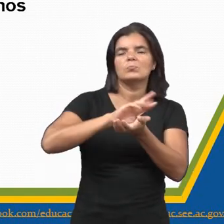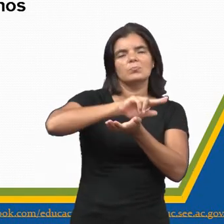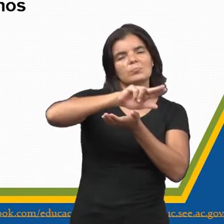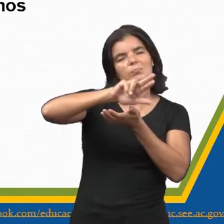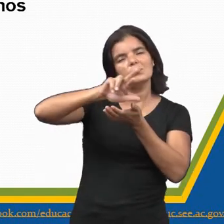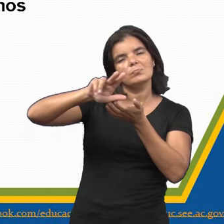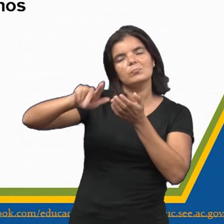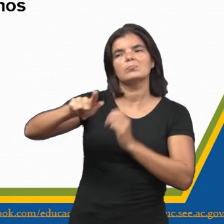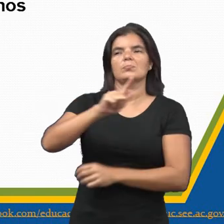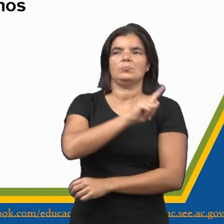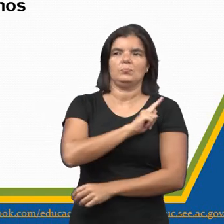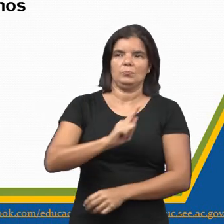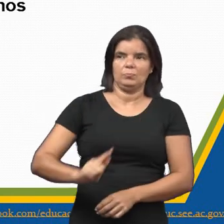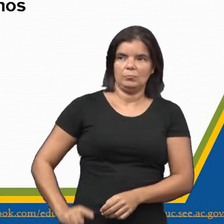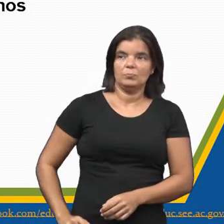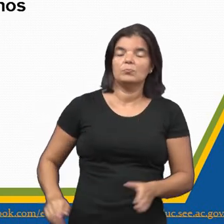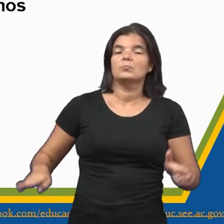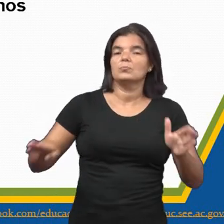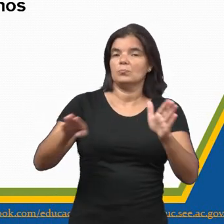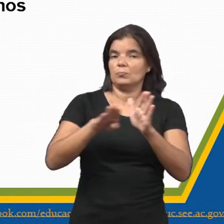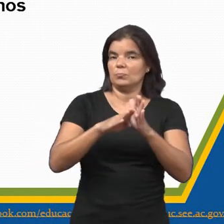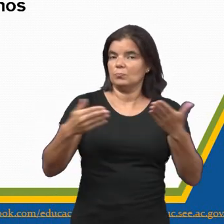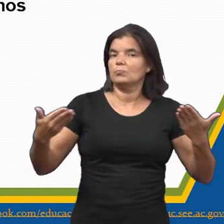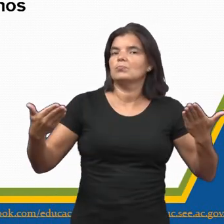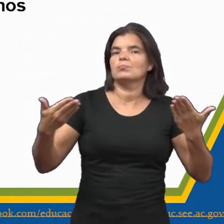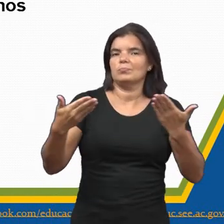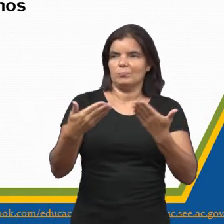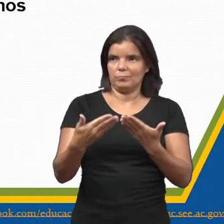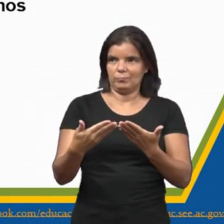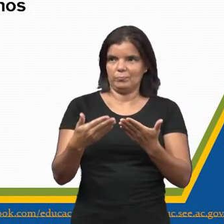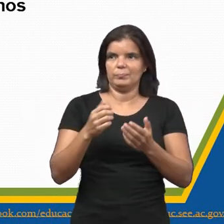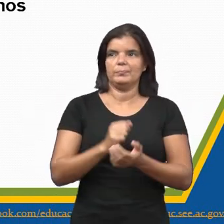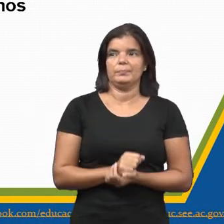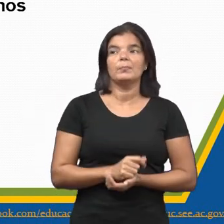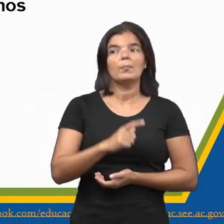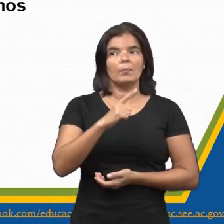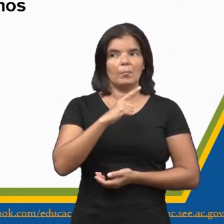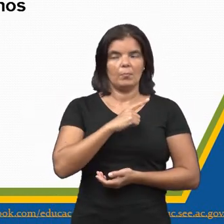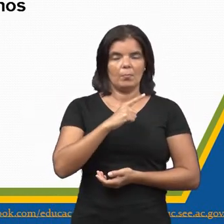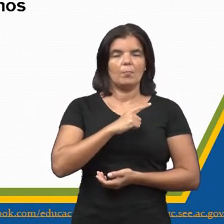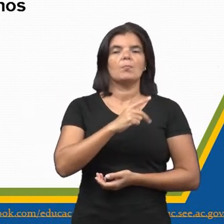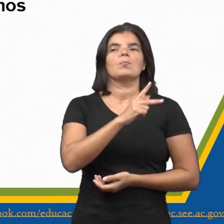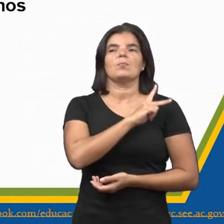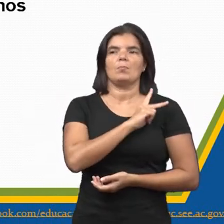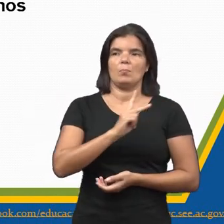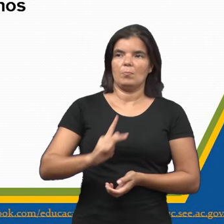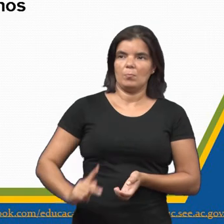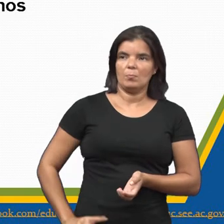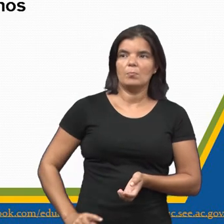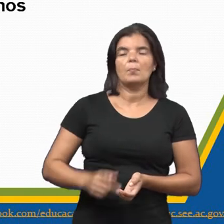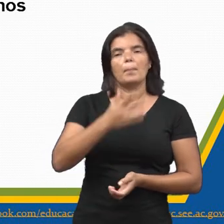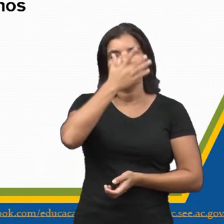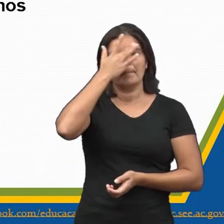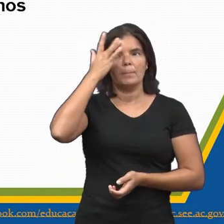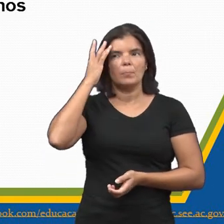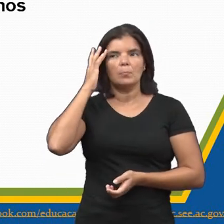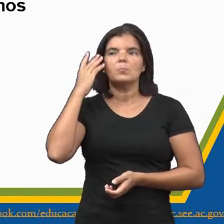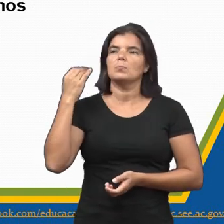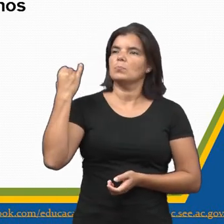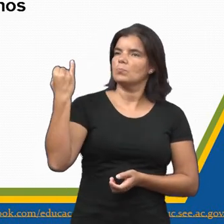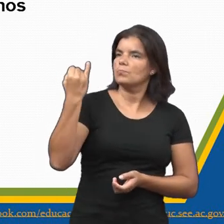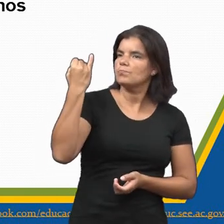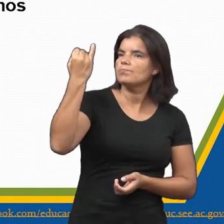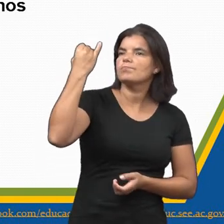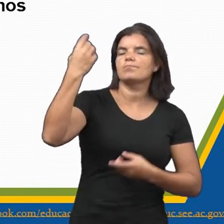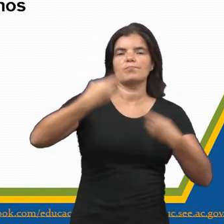superou os vários governos e chegou a nossos dias. Teve em sua presidência pessoas